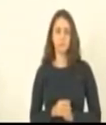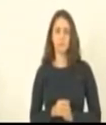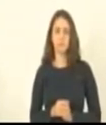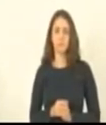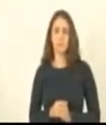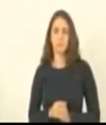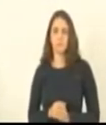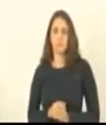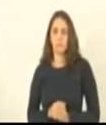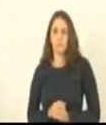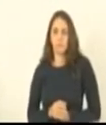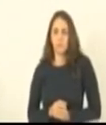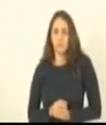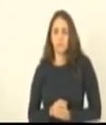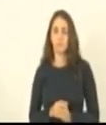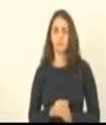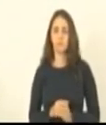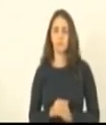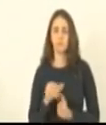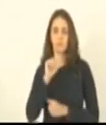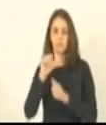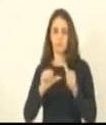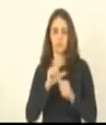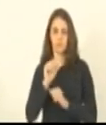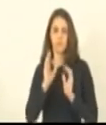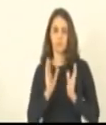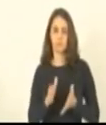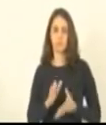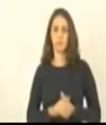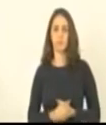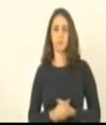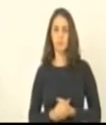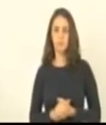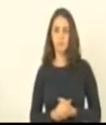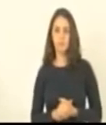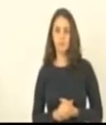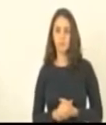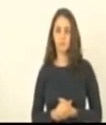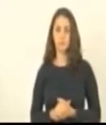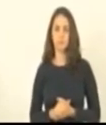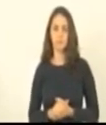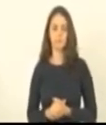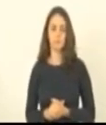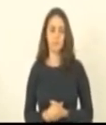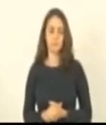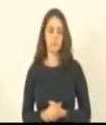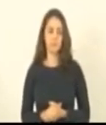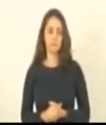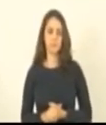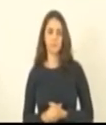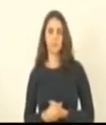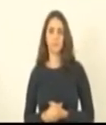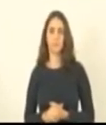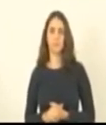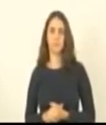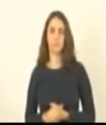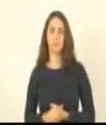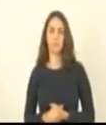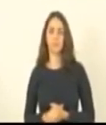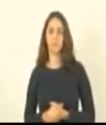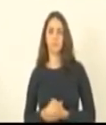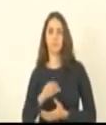então feita aqui a alteração com a quiescência dos membros né dos respectivos titular e suplente